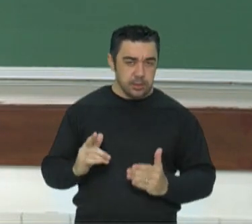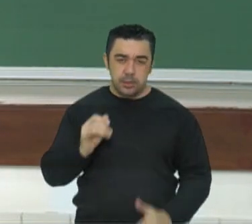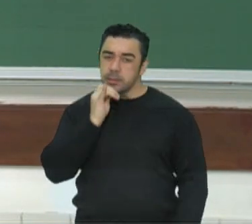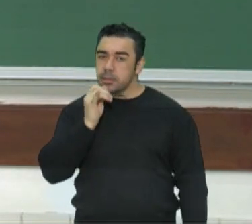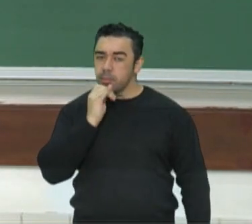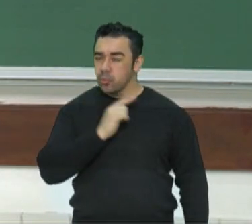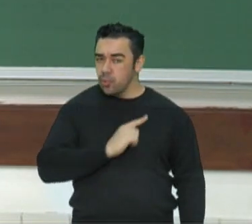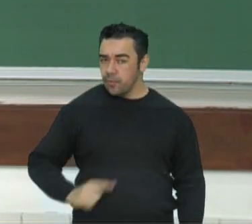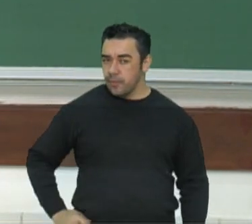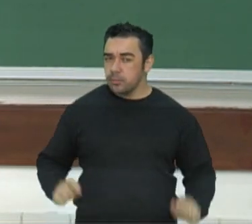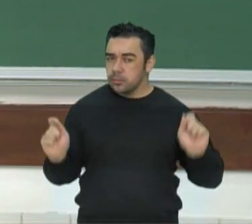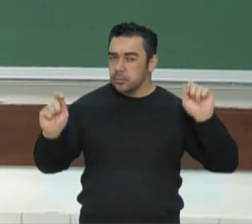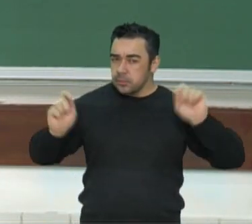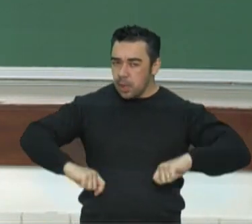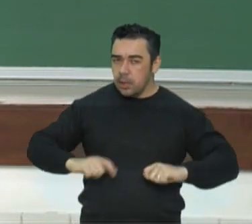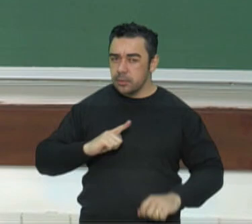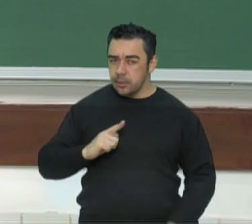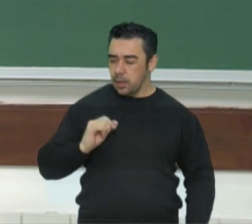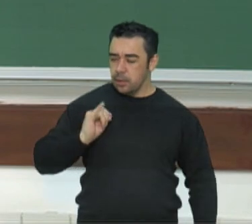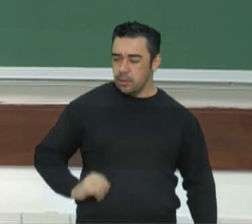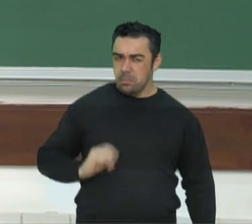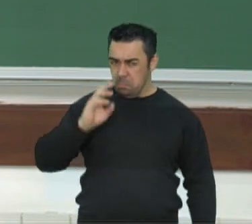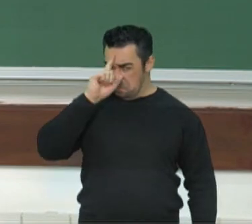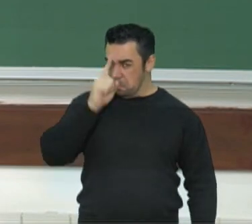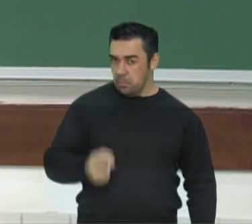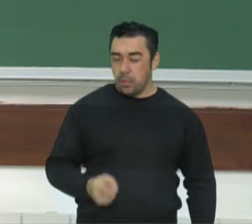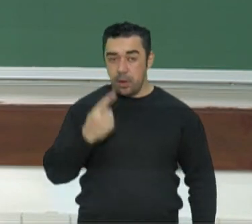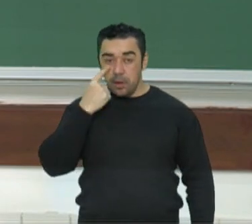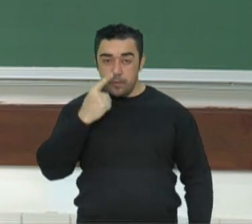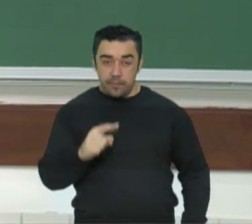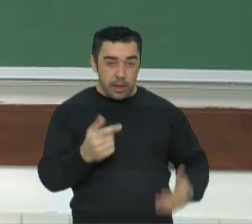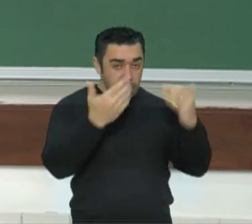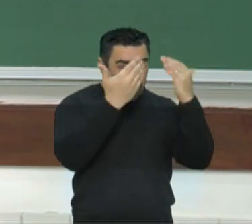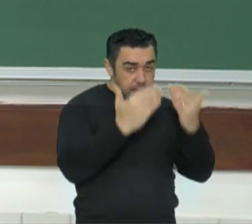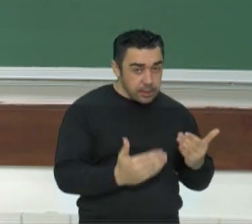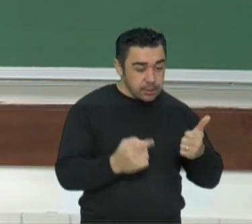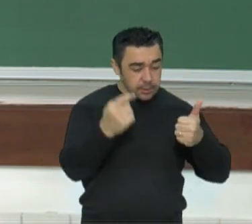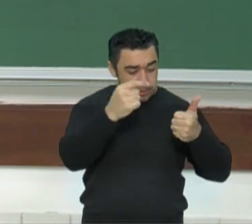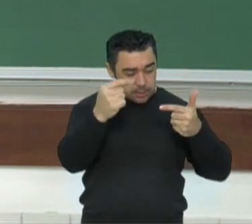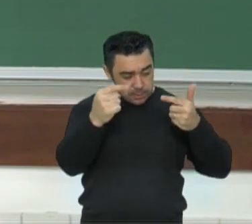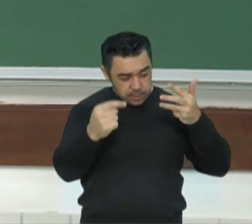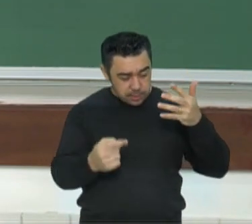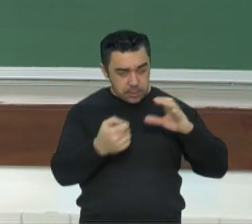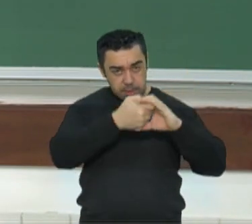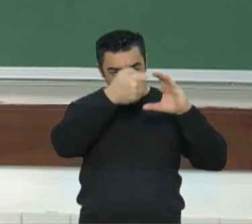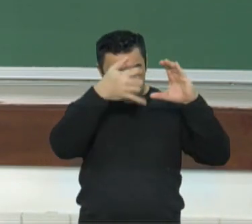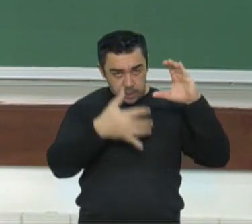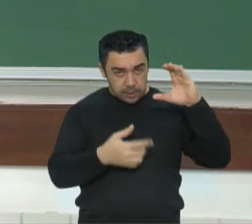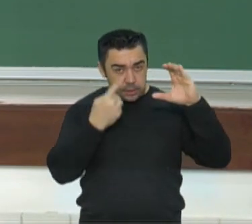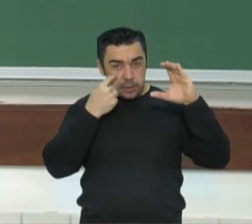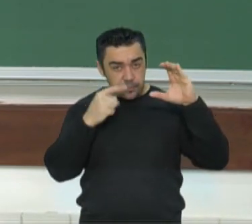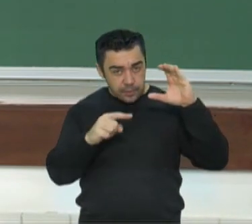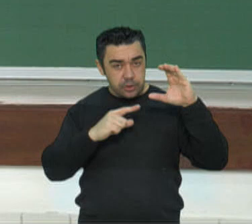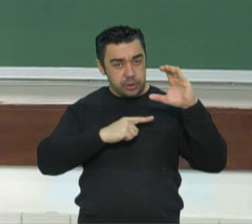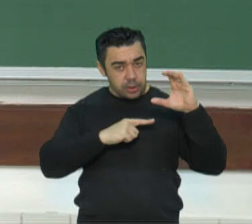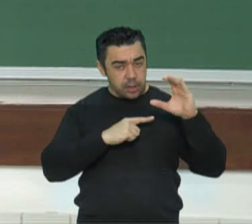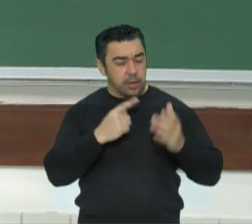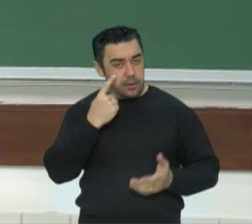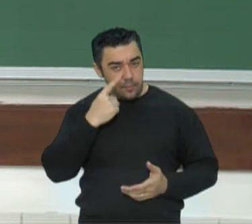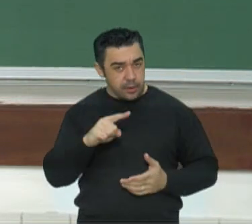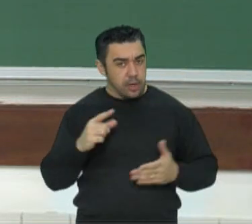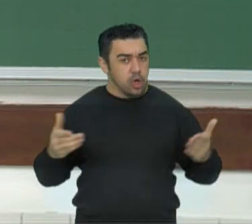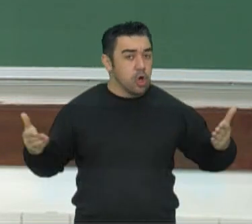jeito de ser um governo totalitário? Analise-o sob essas características. Vê se se encaixa, então. Ok? Aí,